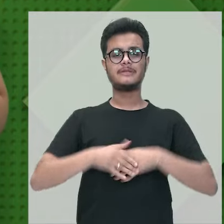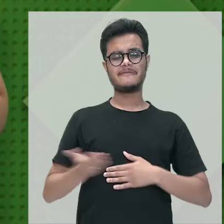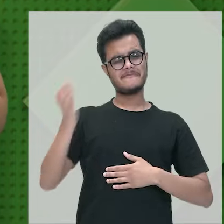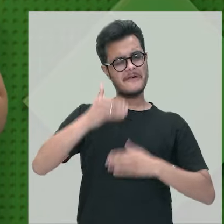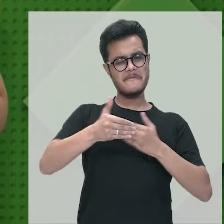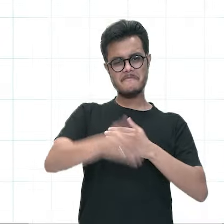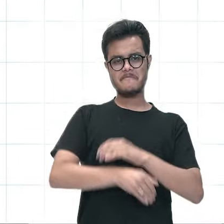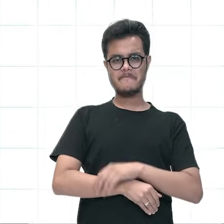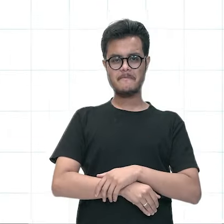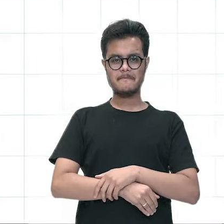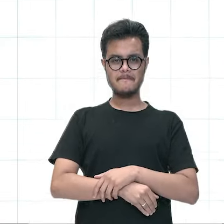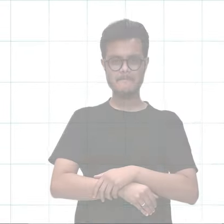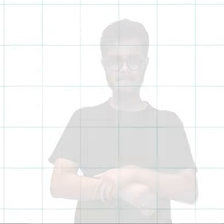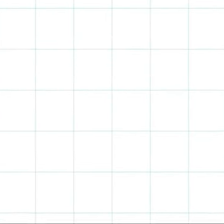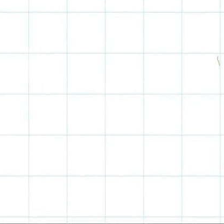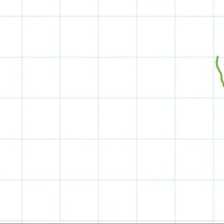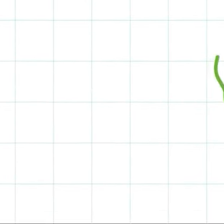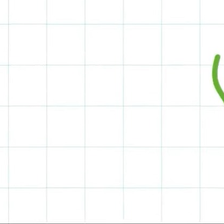nossa aula.